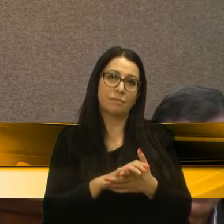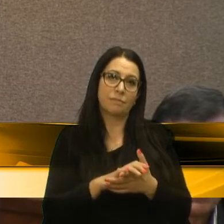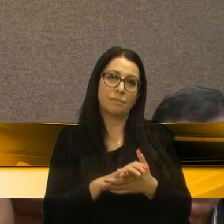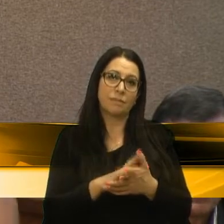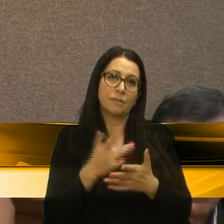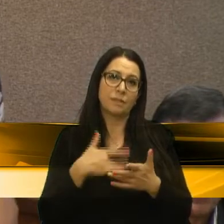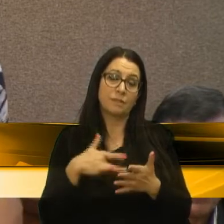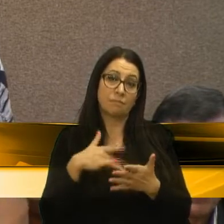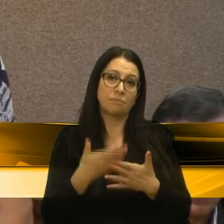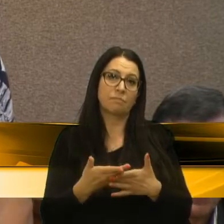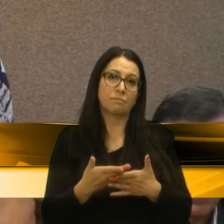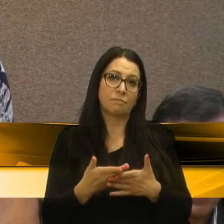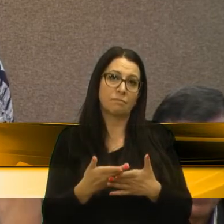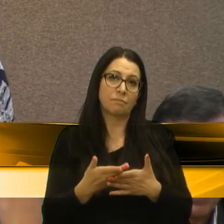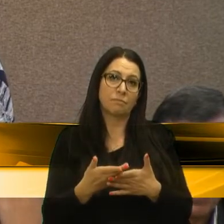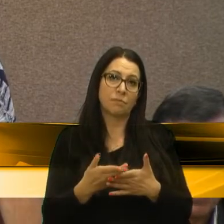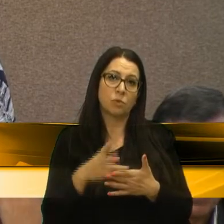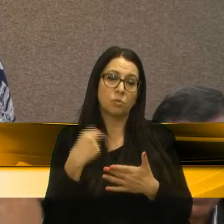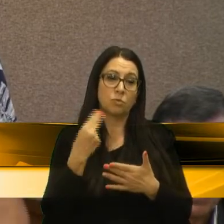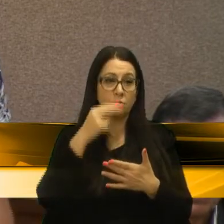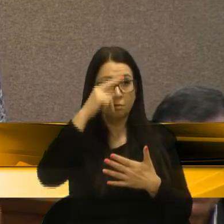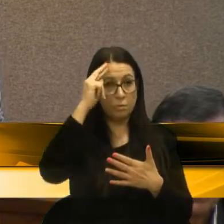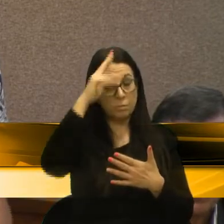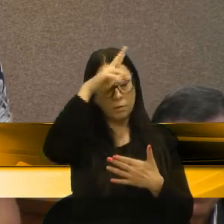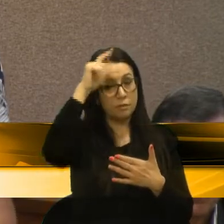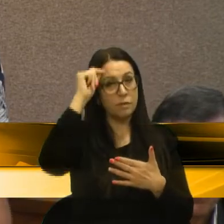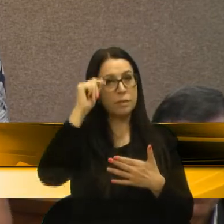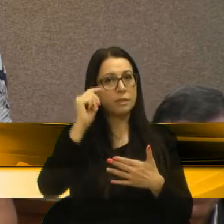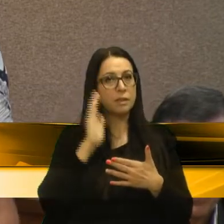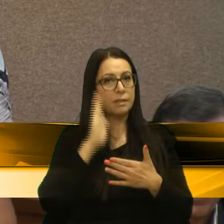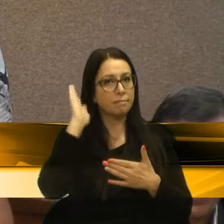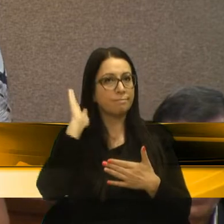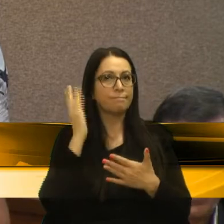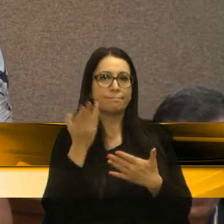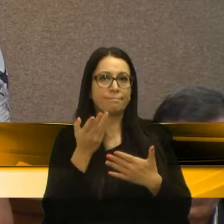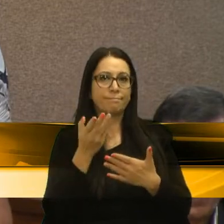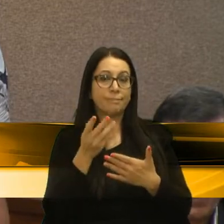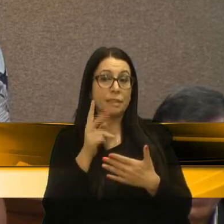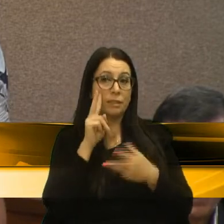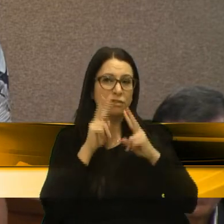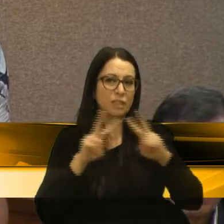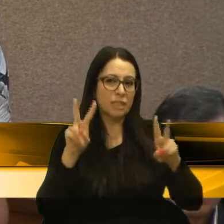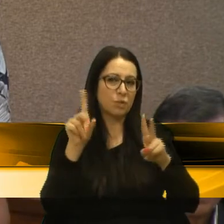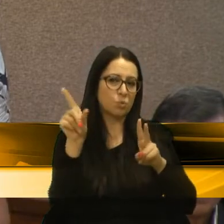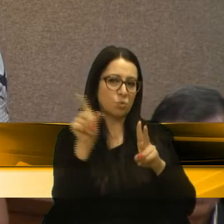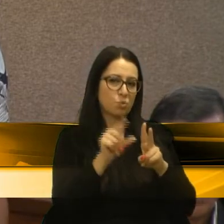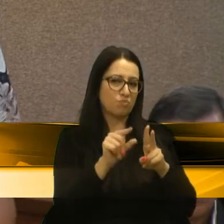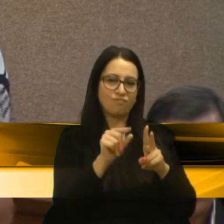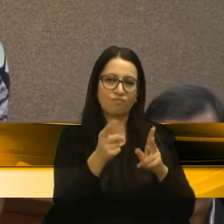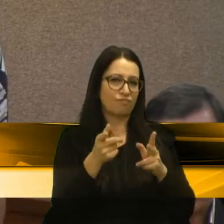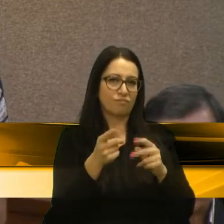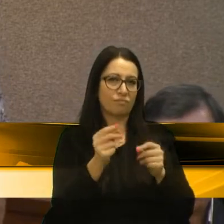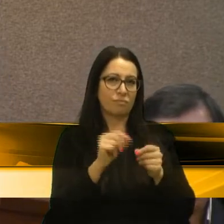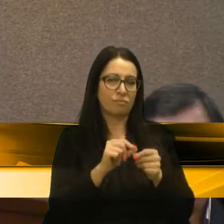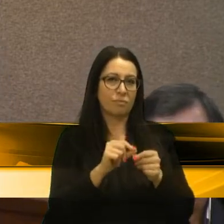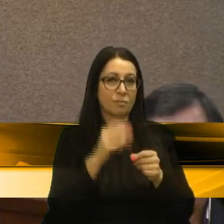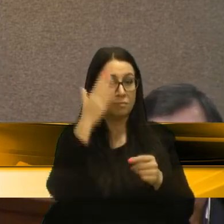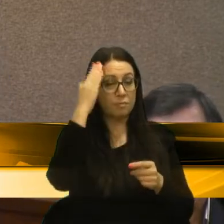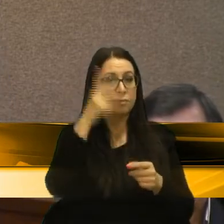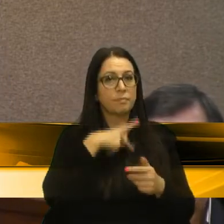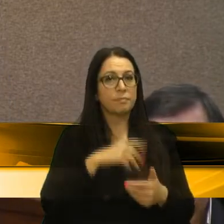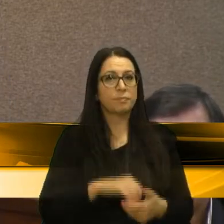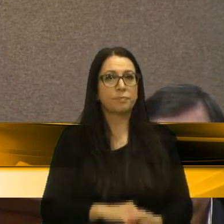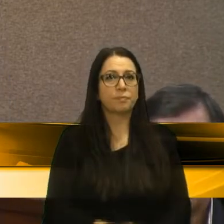infelizmente, o nosso prefeito Guerra é uma visão curta mesmo, em termos desse sentido. Obrigado, senhor